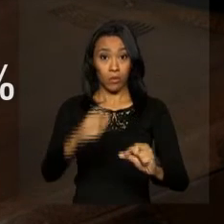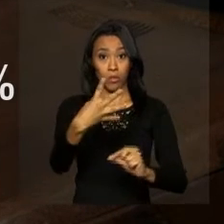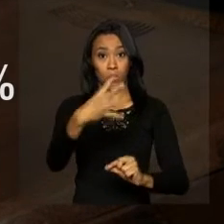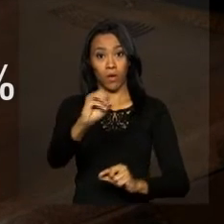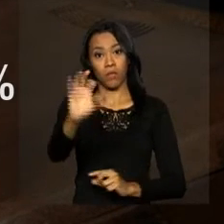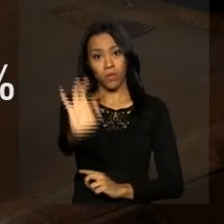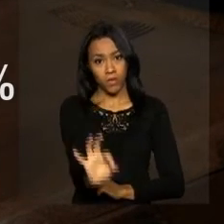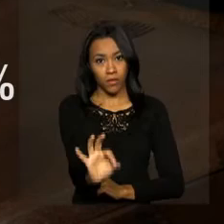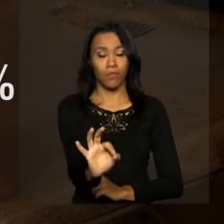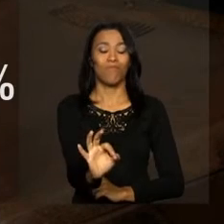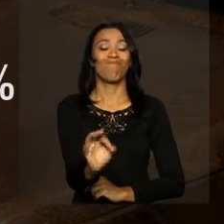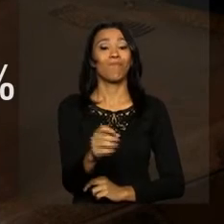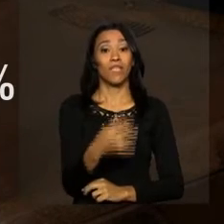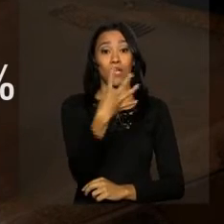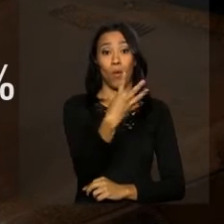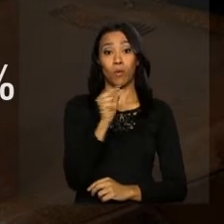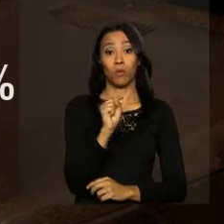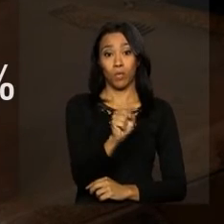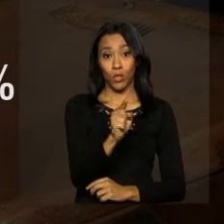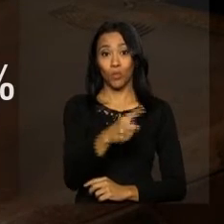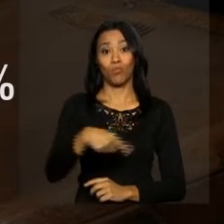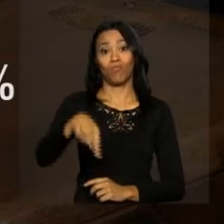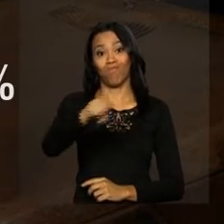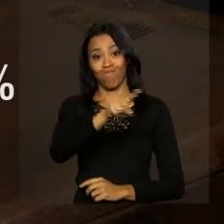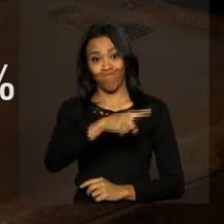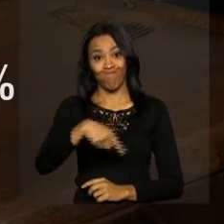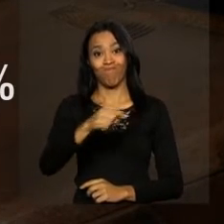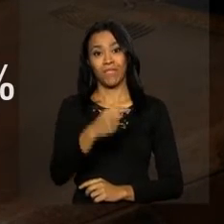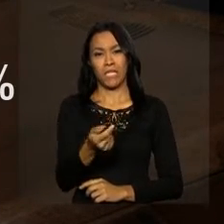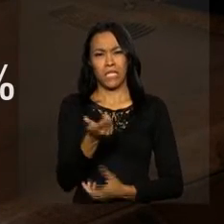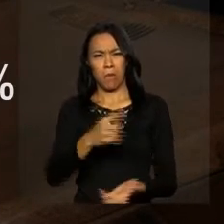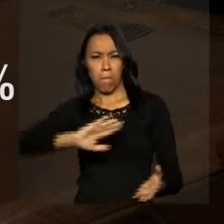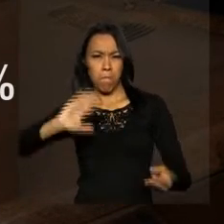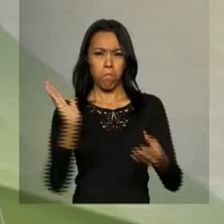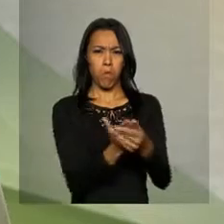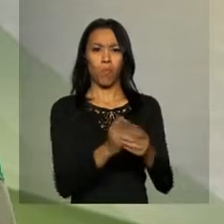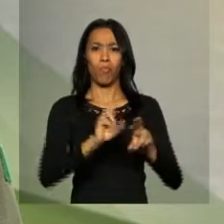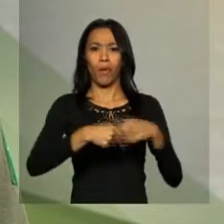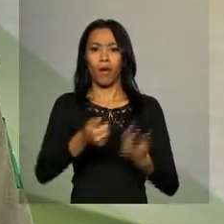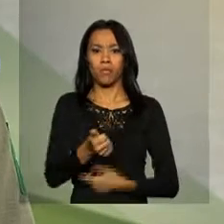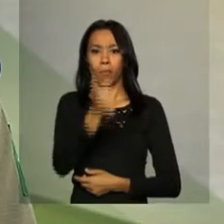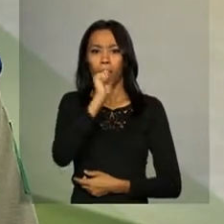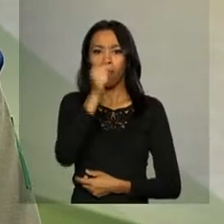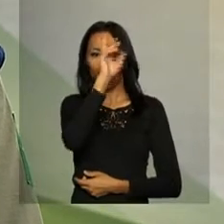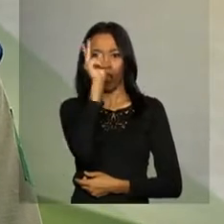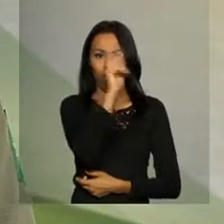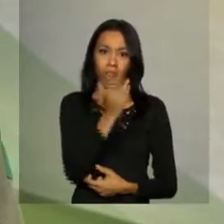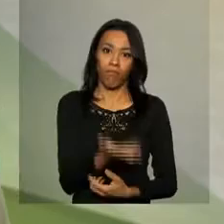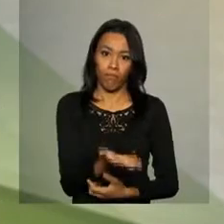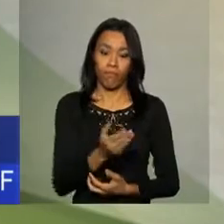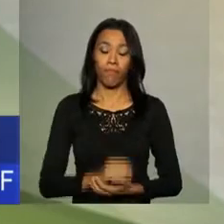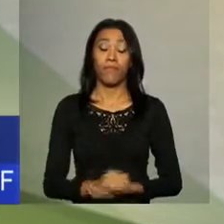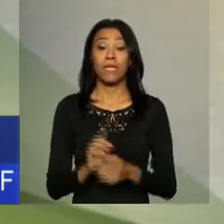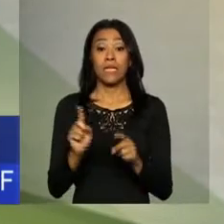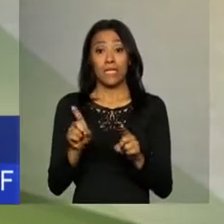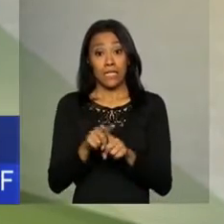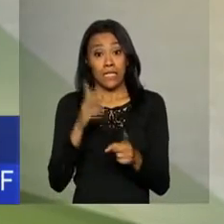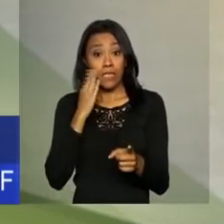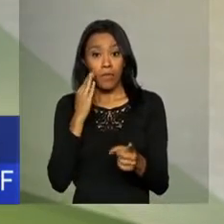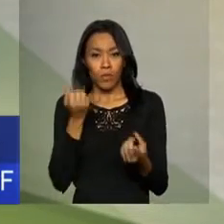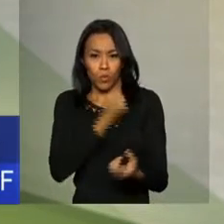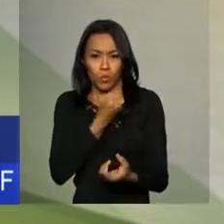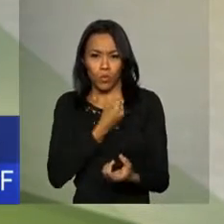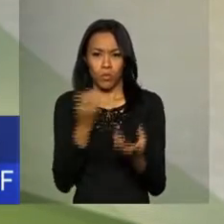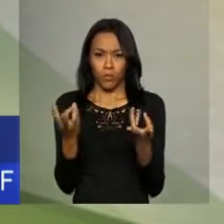e 4 mil autuações por uso excessivo de álcool. Levando-se em conta as estatísticas, a partir de